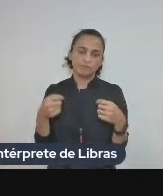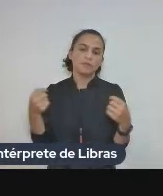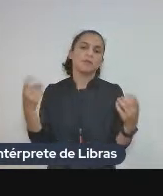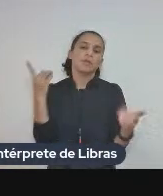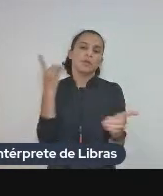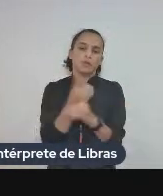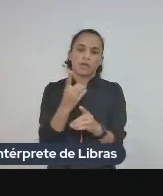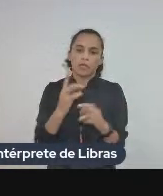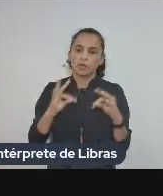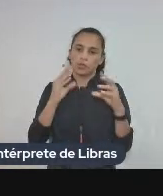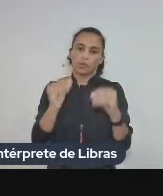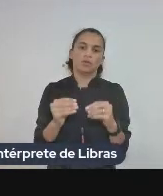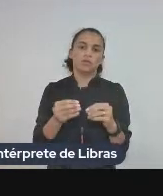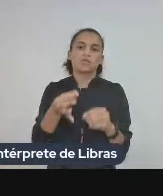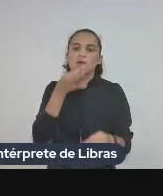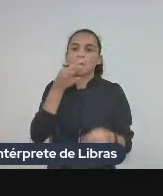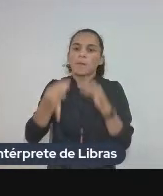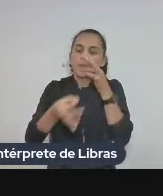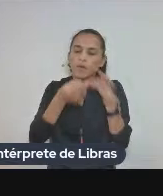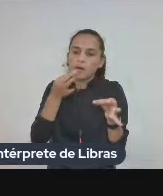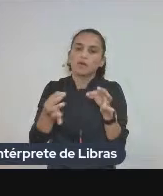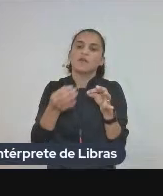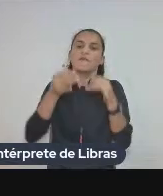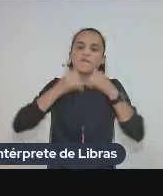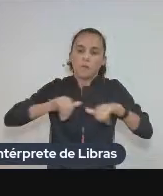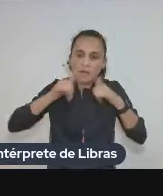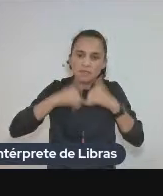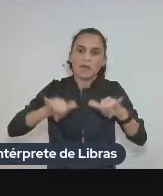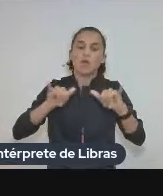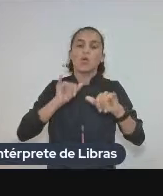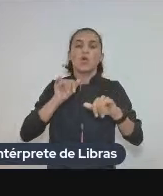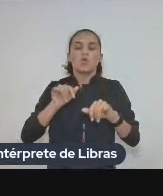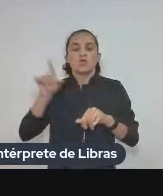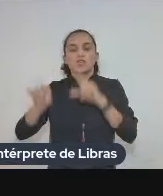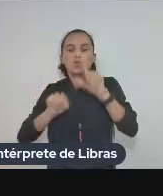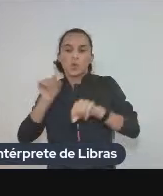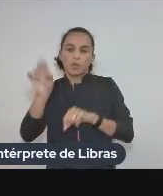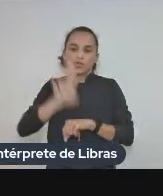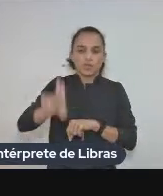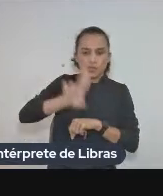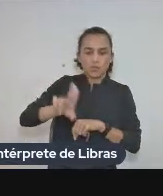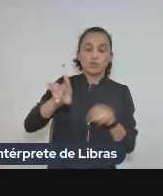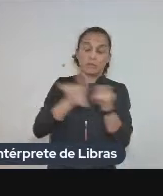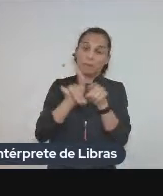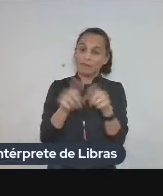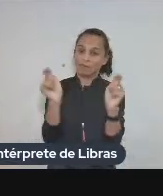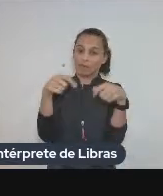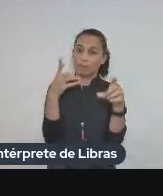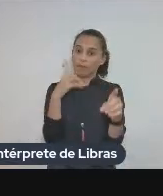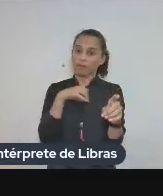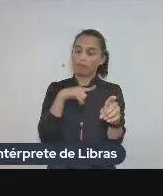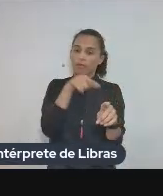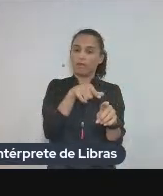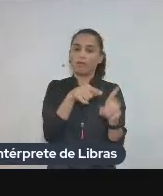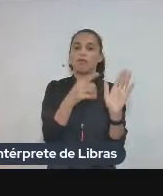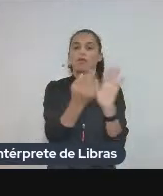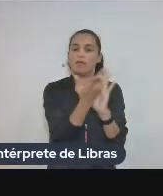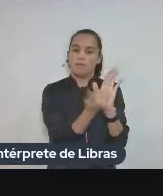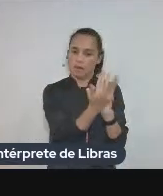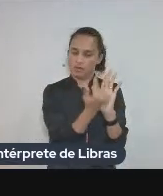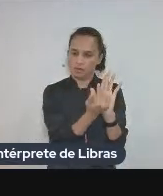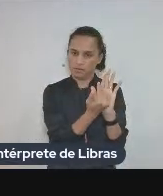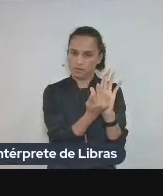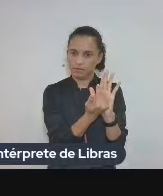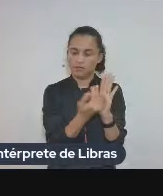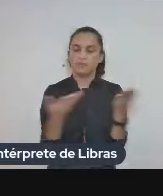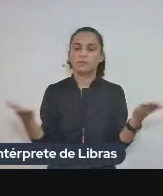sugestões informações preferências de uso e também até imagens e nesse momento vamos partir